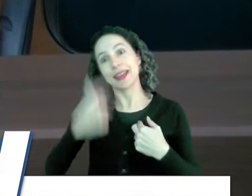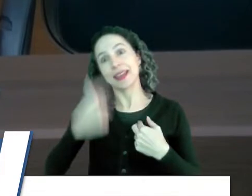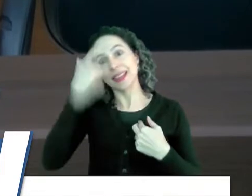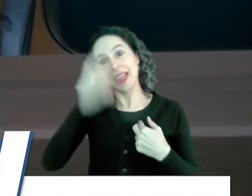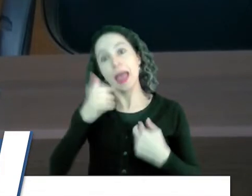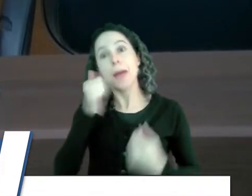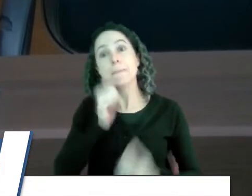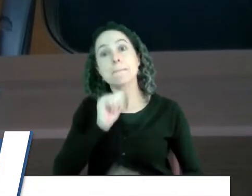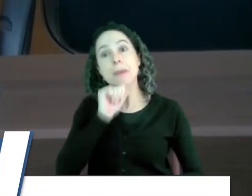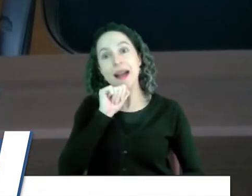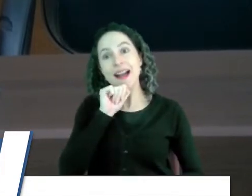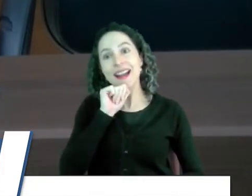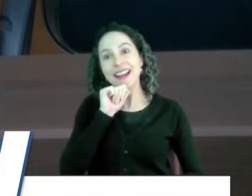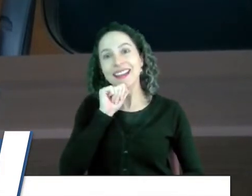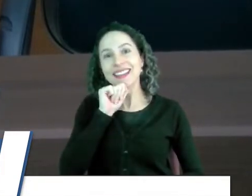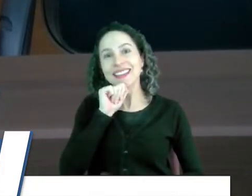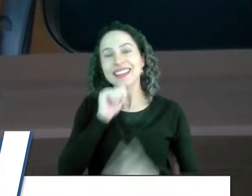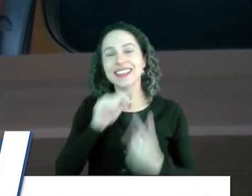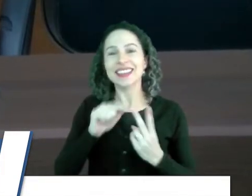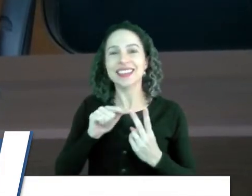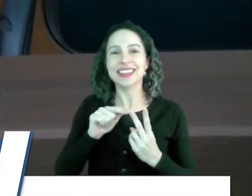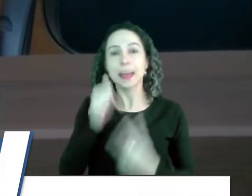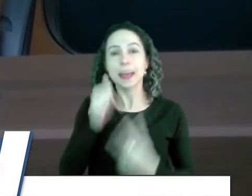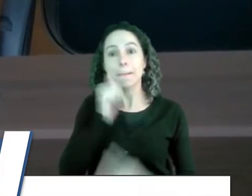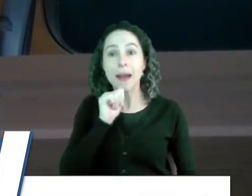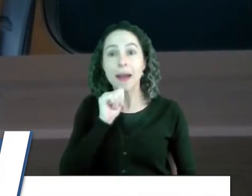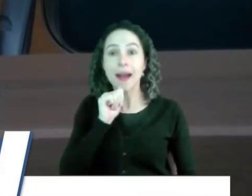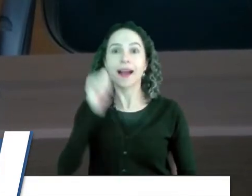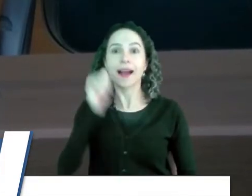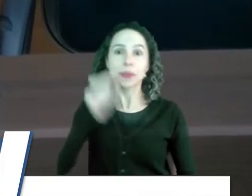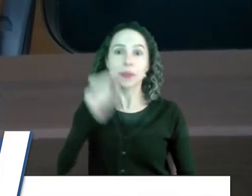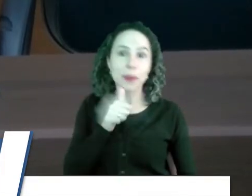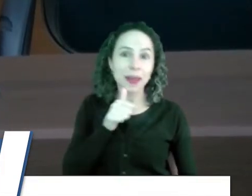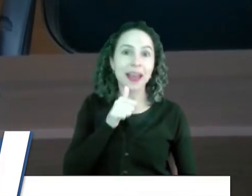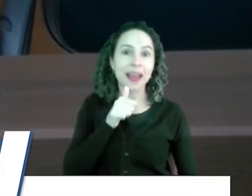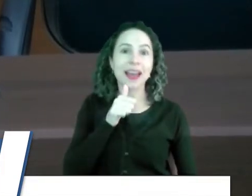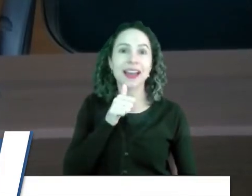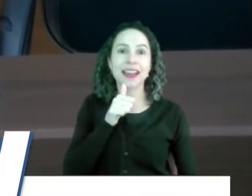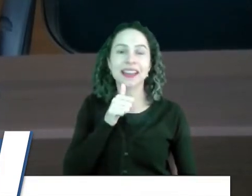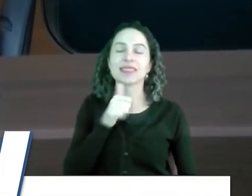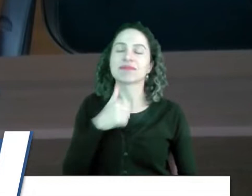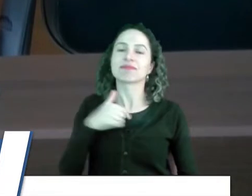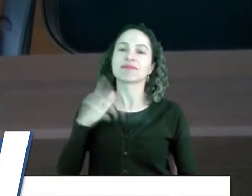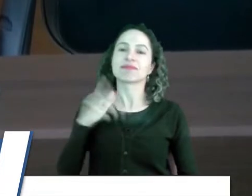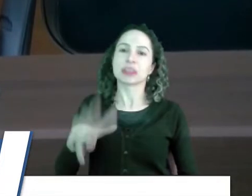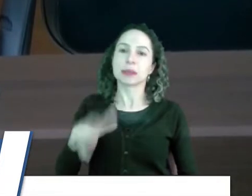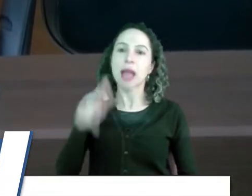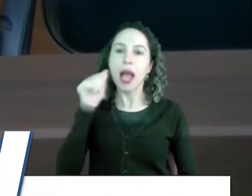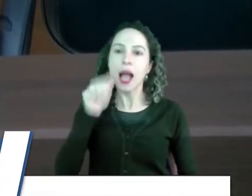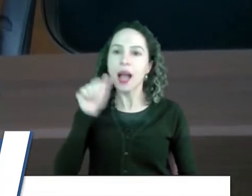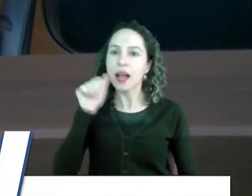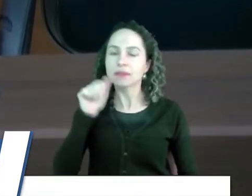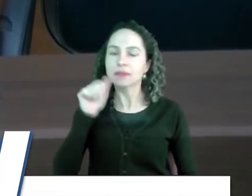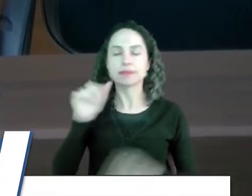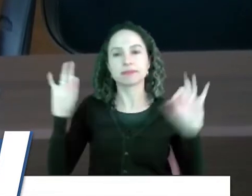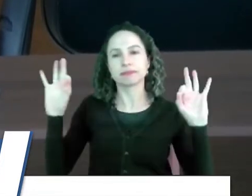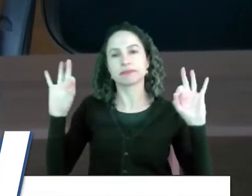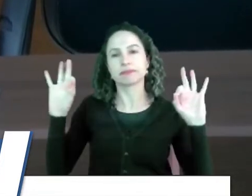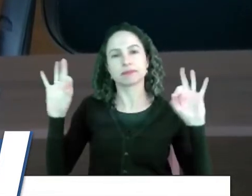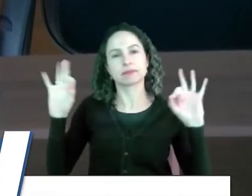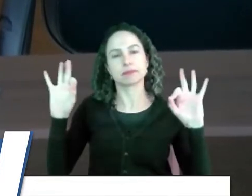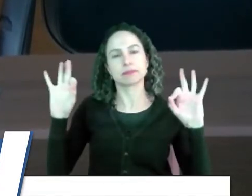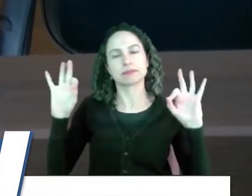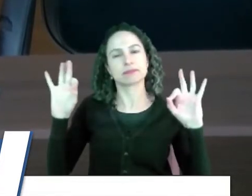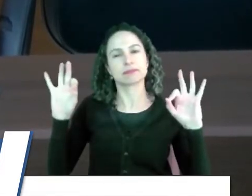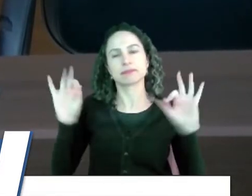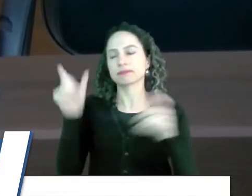mulher e mãe, realmente, a mulher é muito especial, ela é um ser, assim,